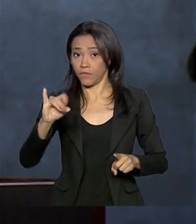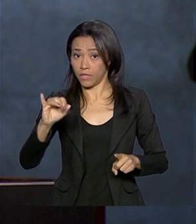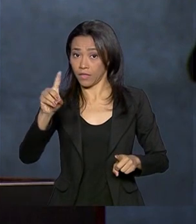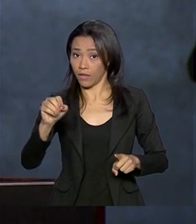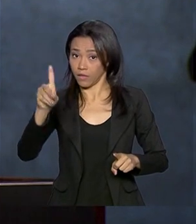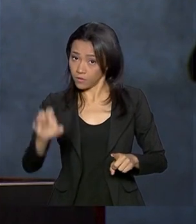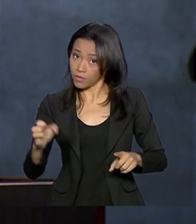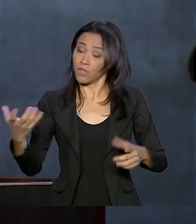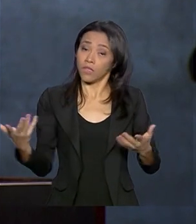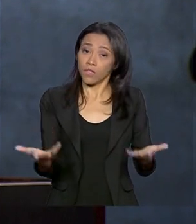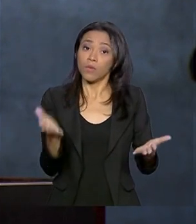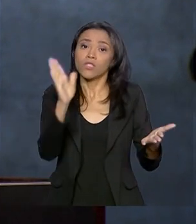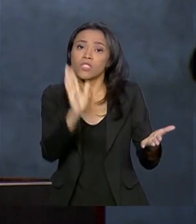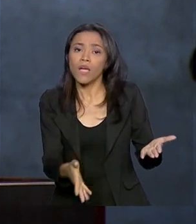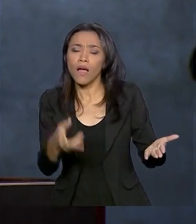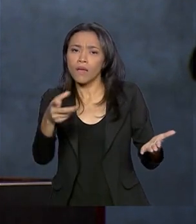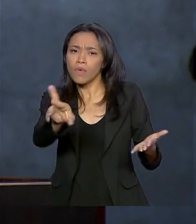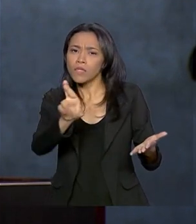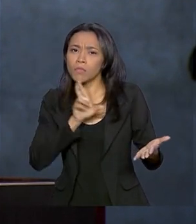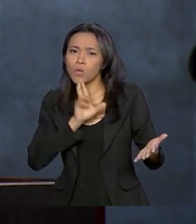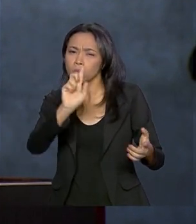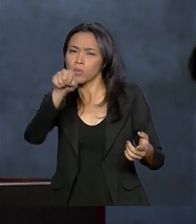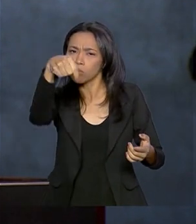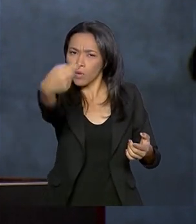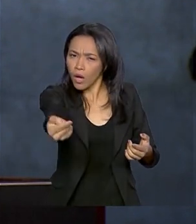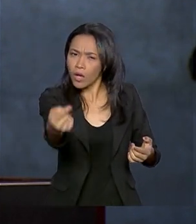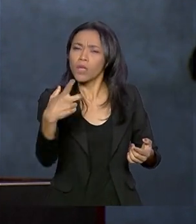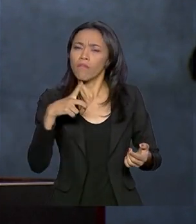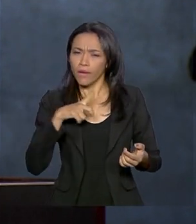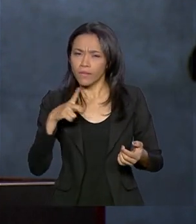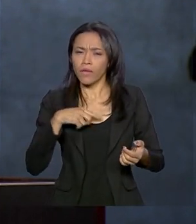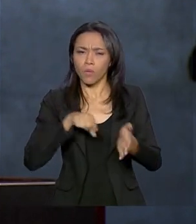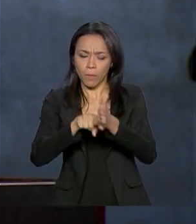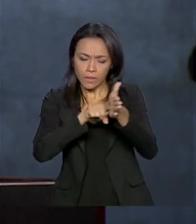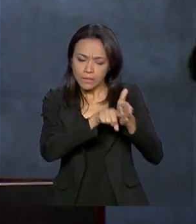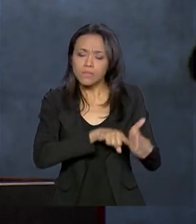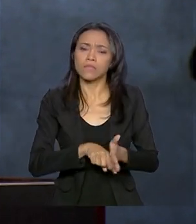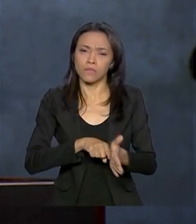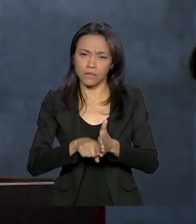já no resultado do ano que vem, no questionário que vai ser aplicado no primeiro trimestre.